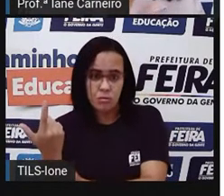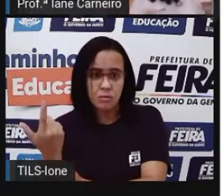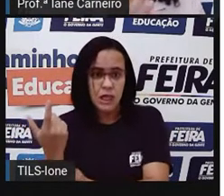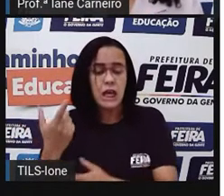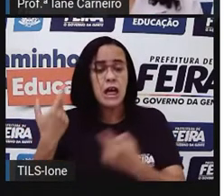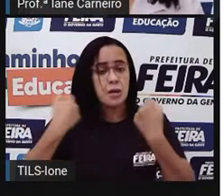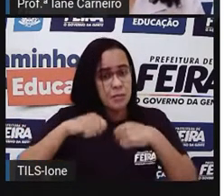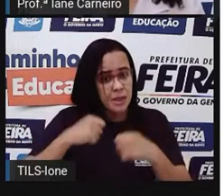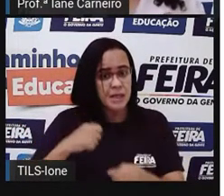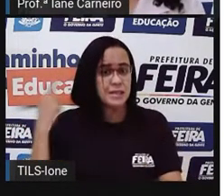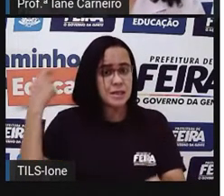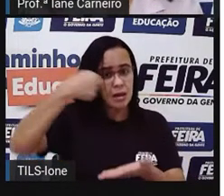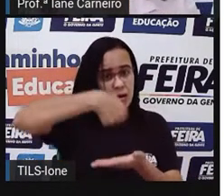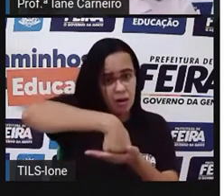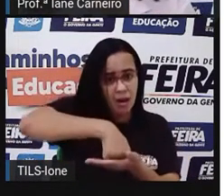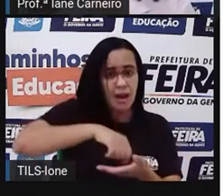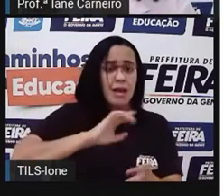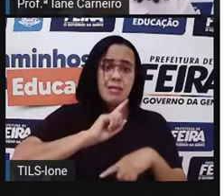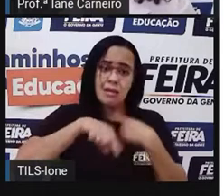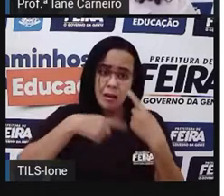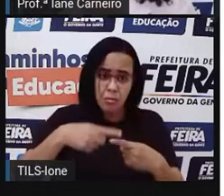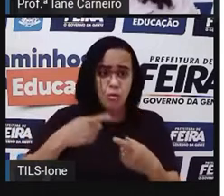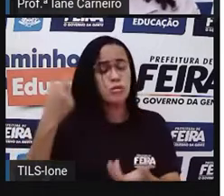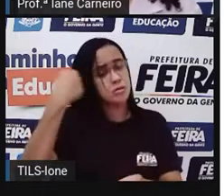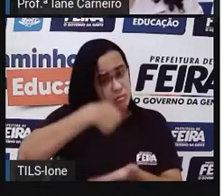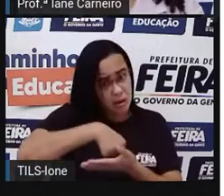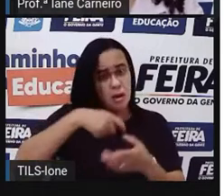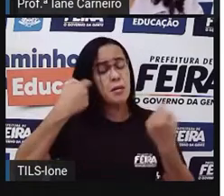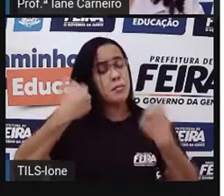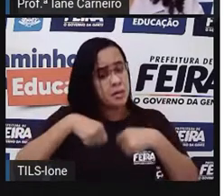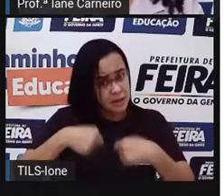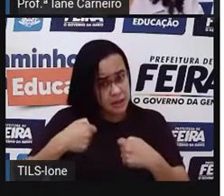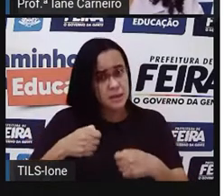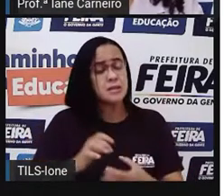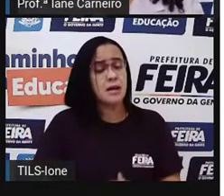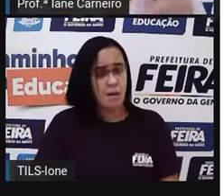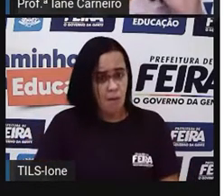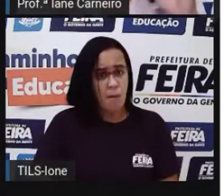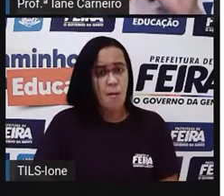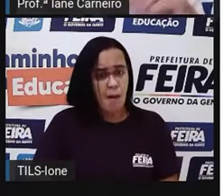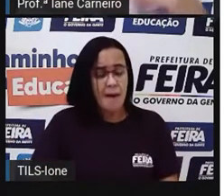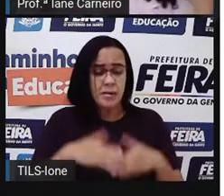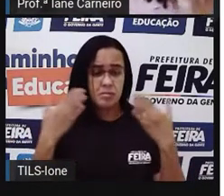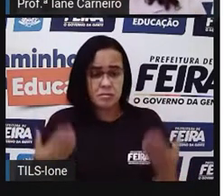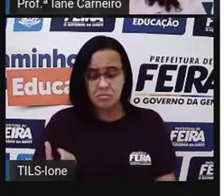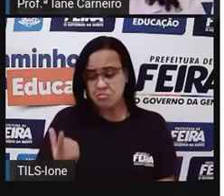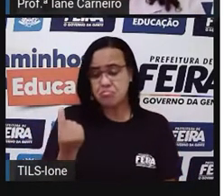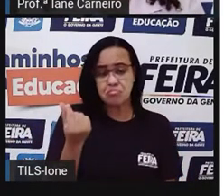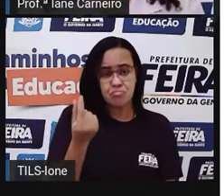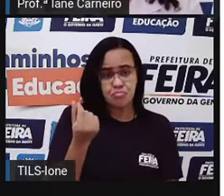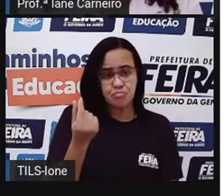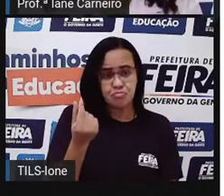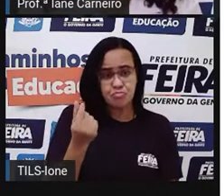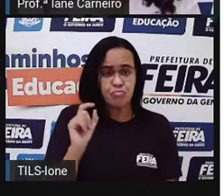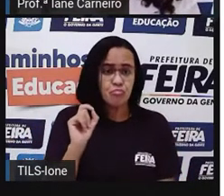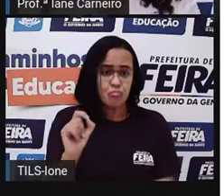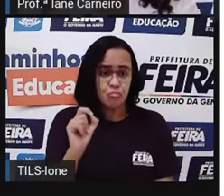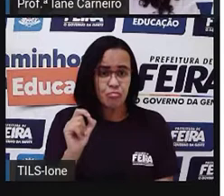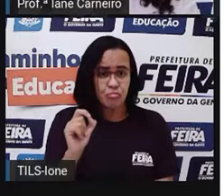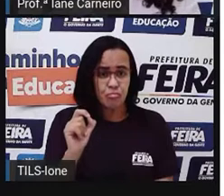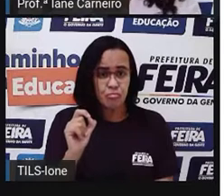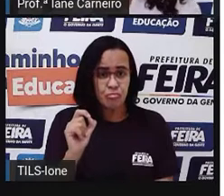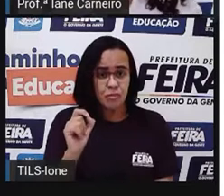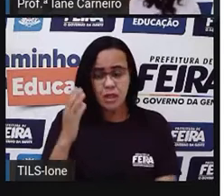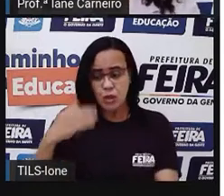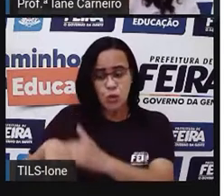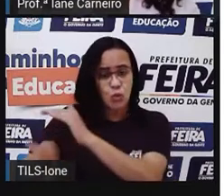Os produtos que foram contrados com aquele cartão. Então, o dinheiro está ali guardado no banco. A gente não vê ali,